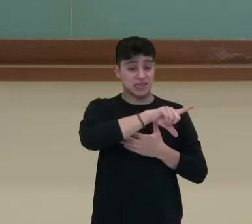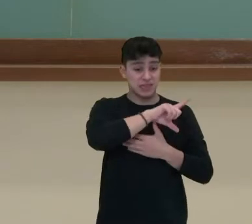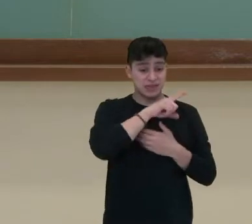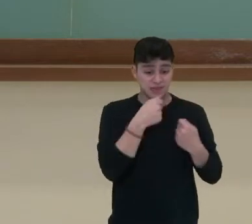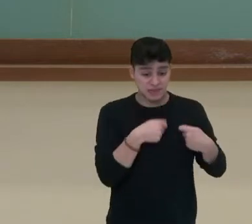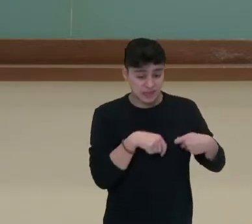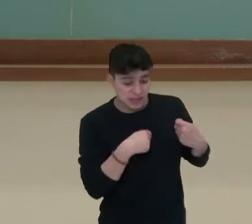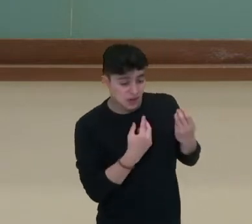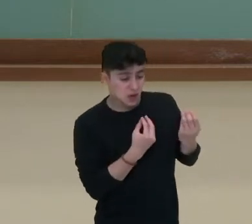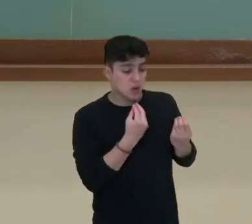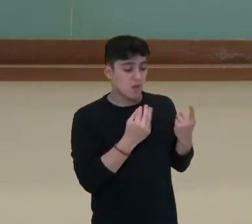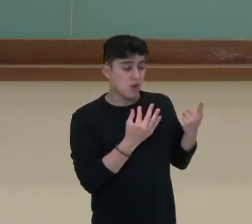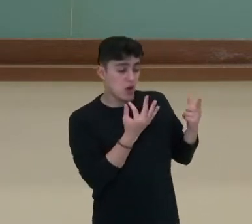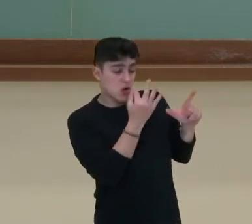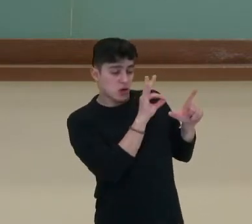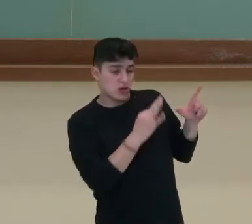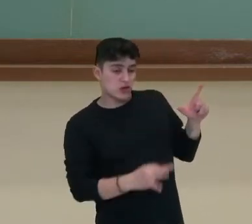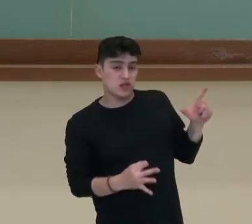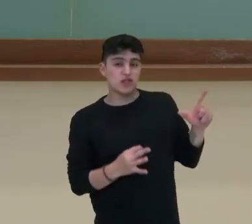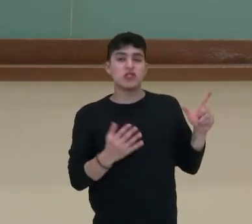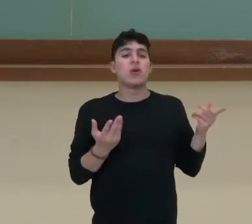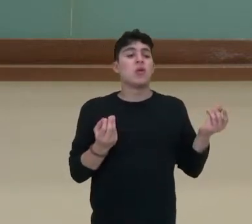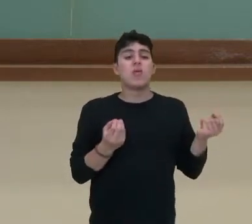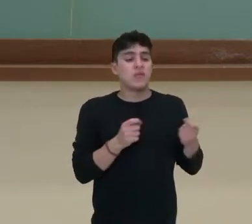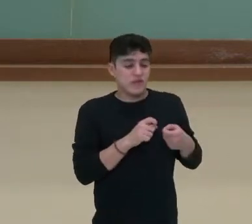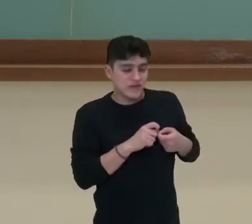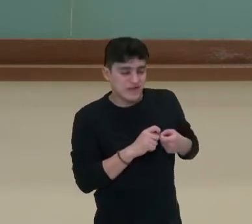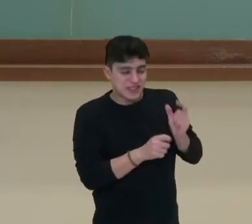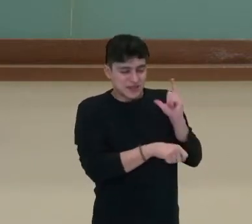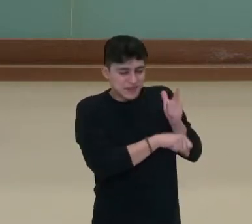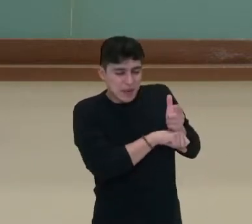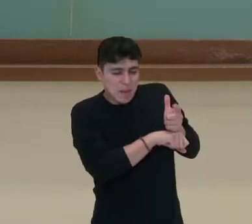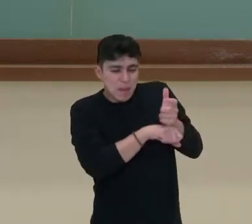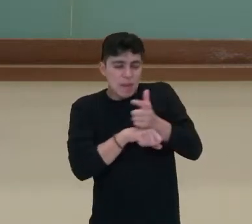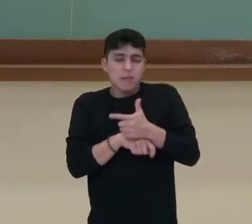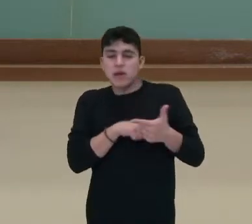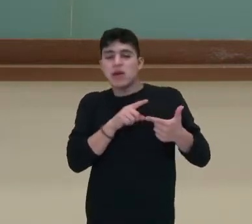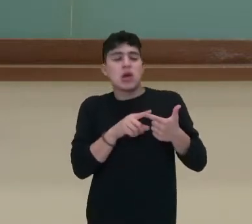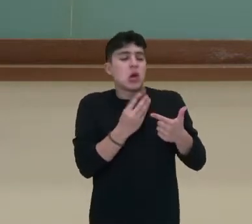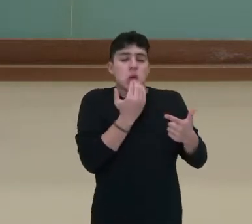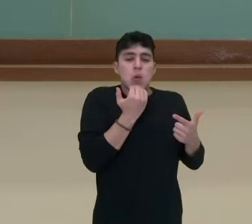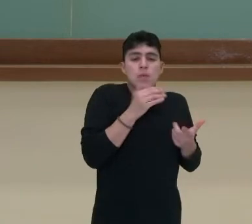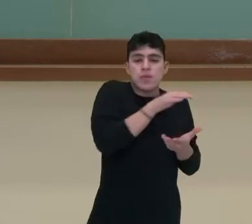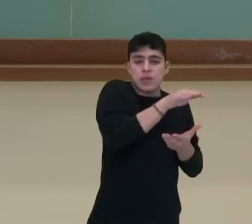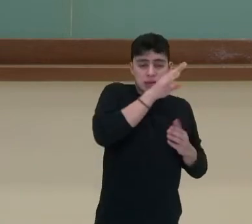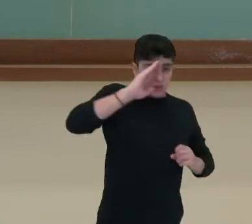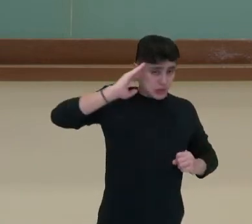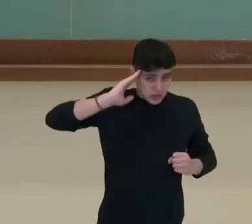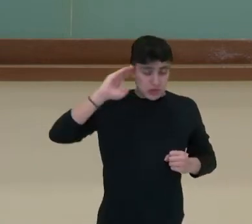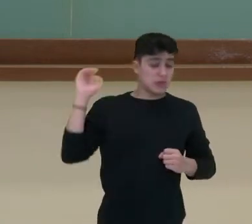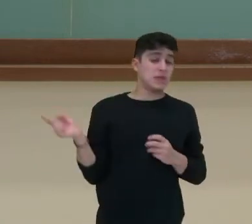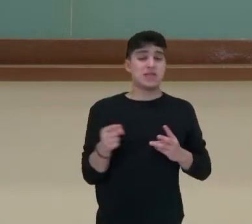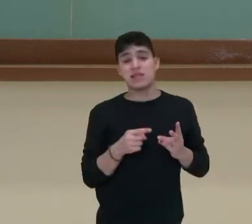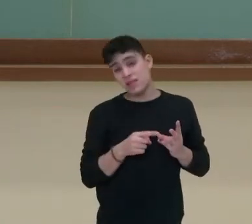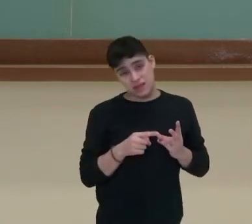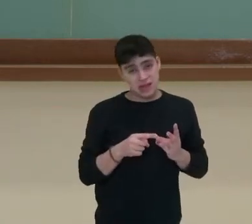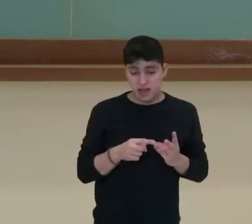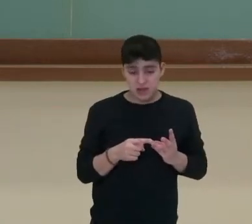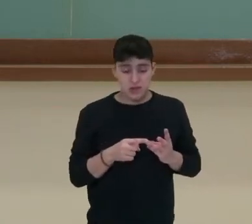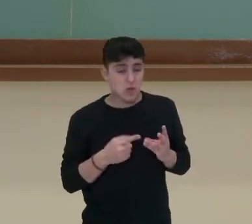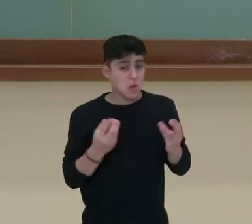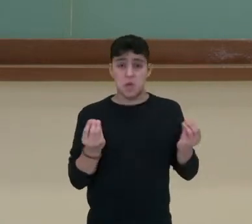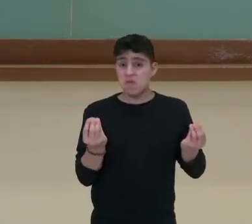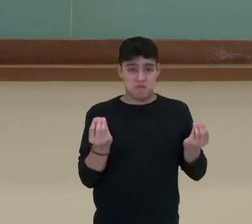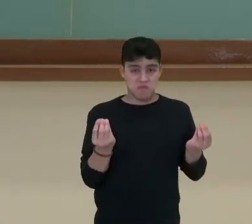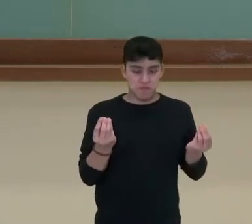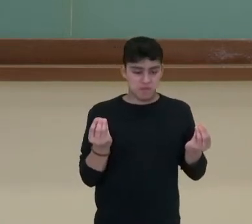de produção de armamentos, de alimentação dos soldados e de transporte. E essa logística envolve não só você